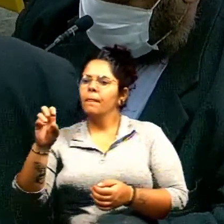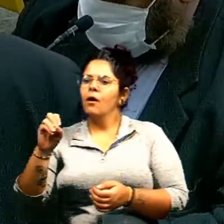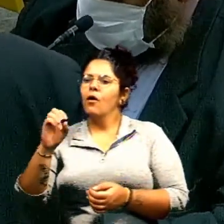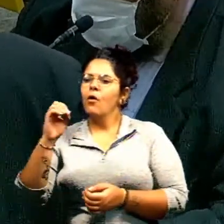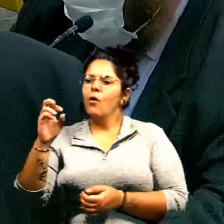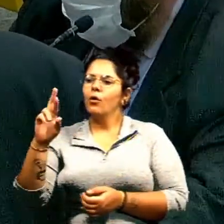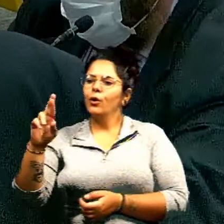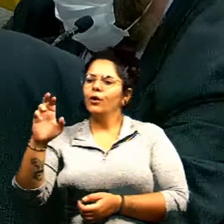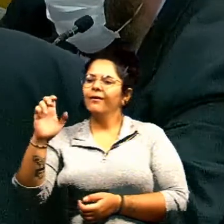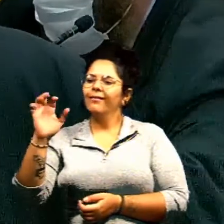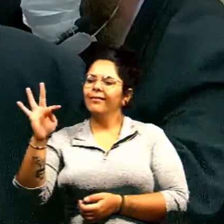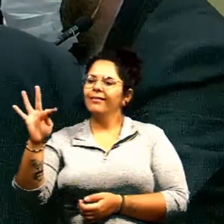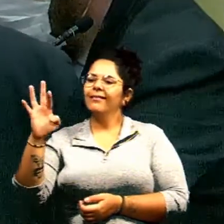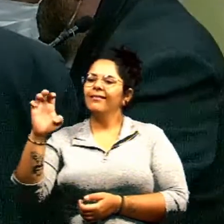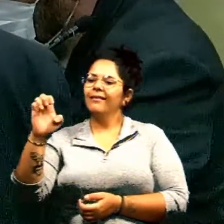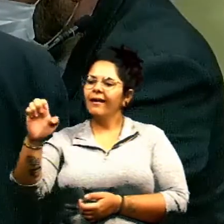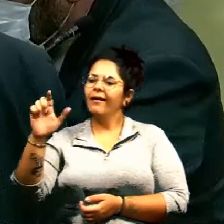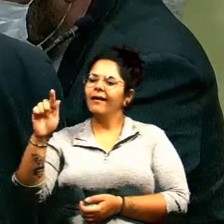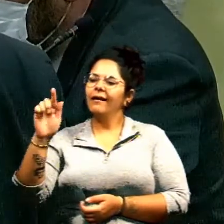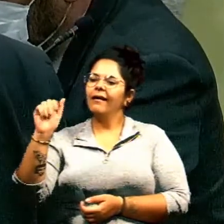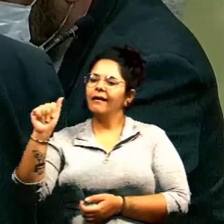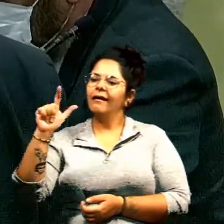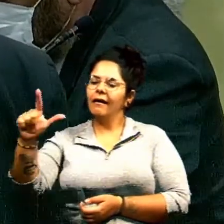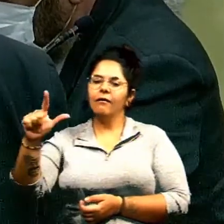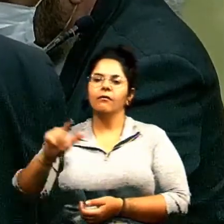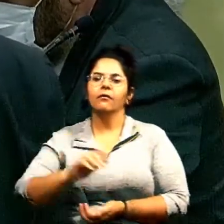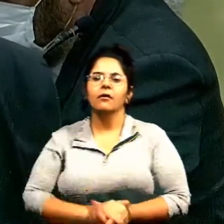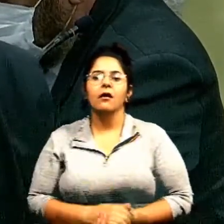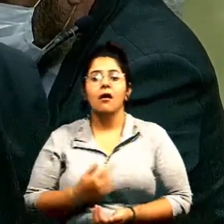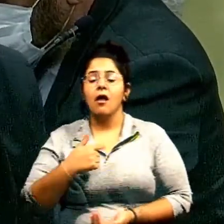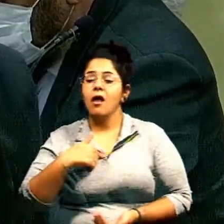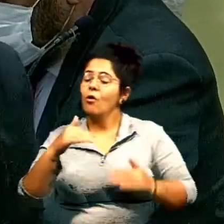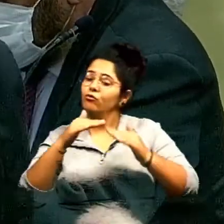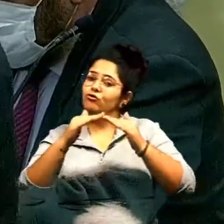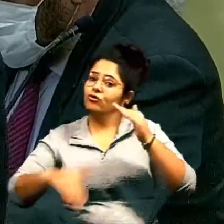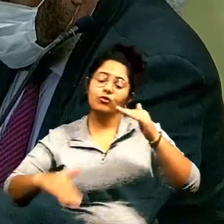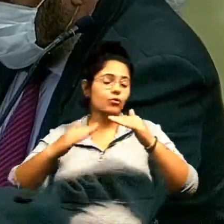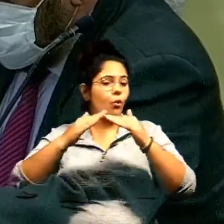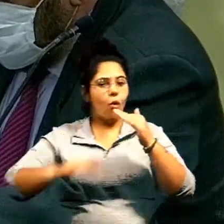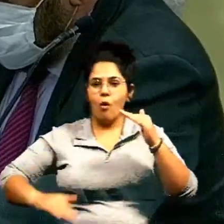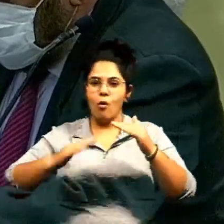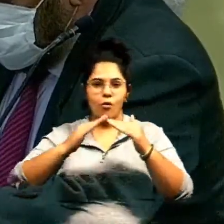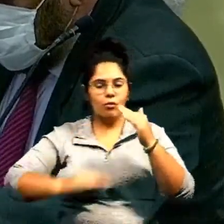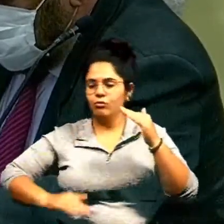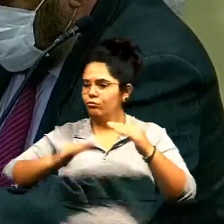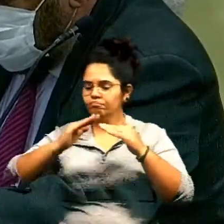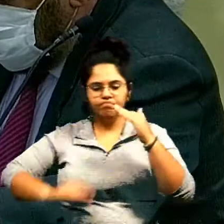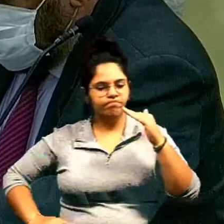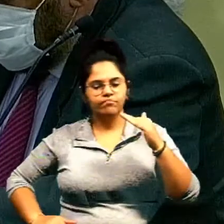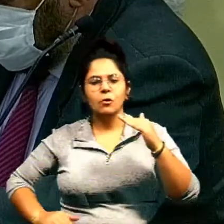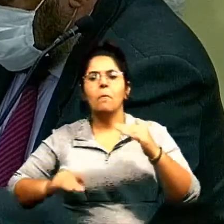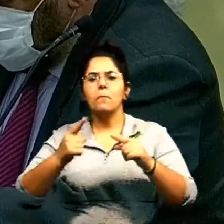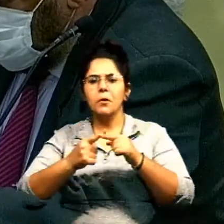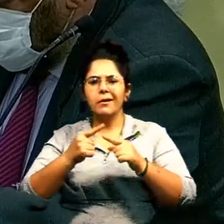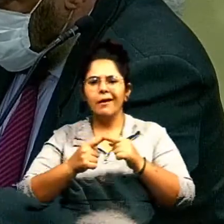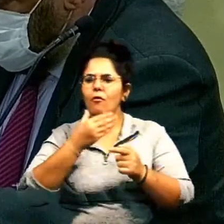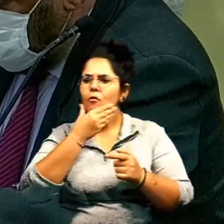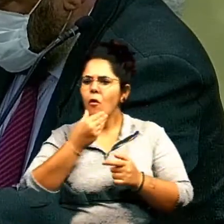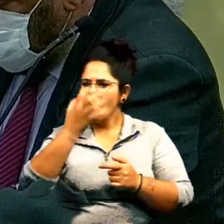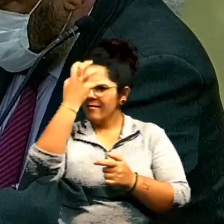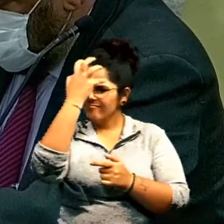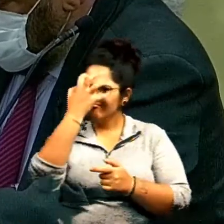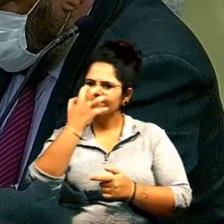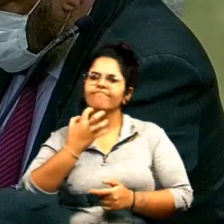Razão pela qual eu discordo veementemente da fala do vereador Paulo Magalhães, porque é um homem sério